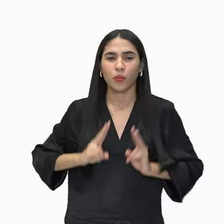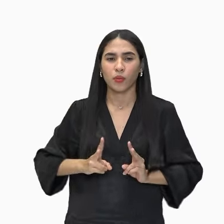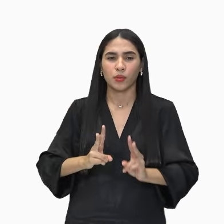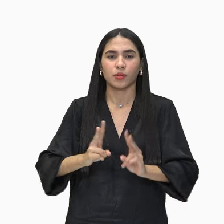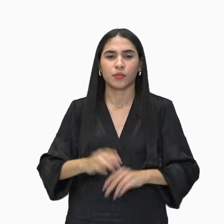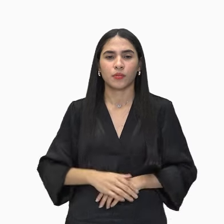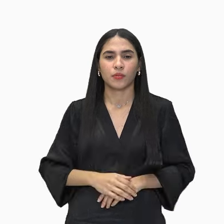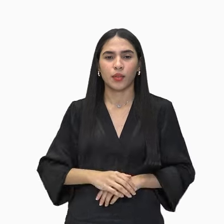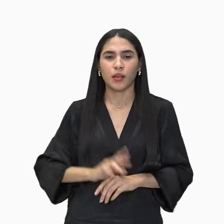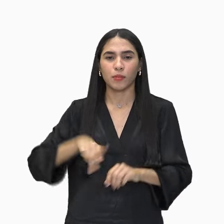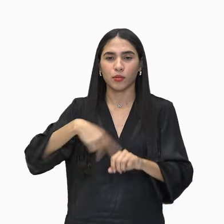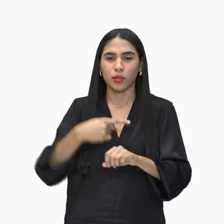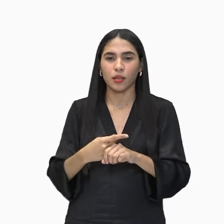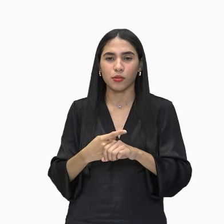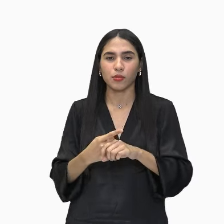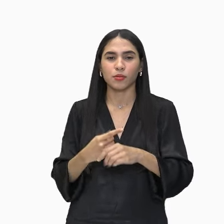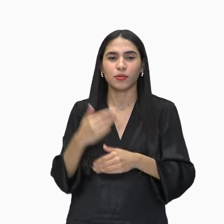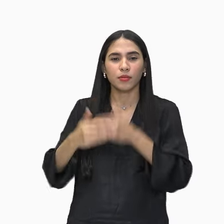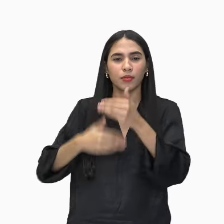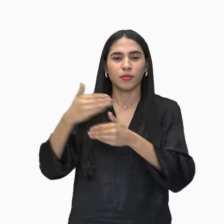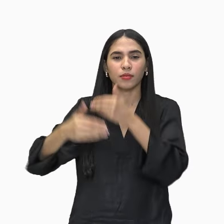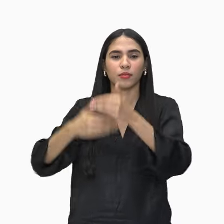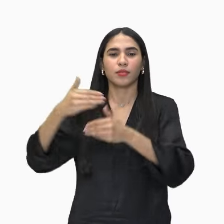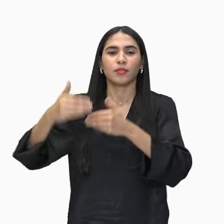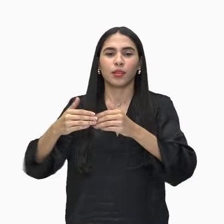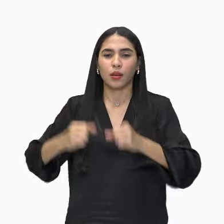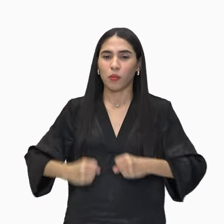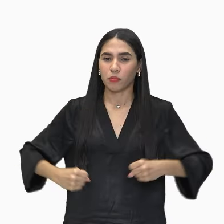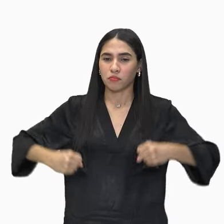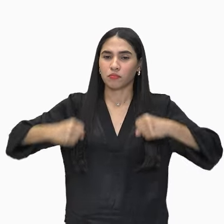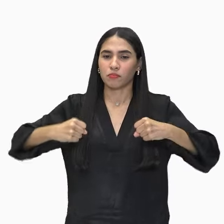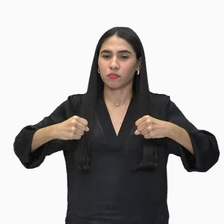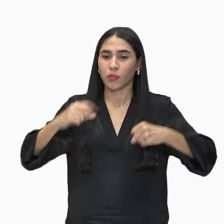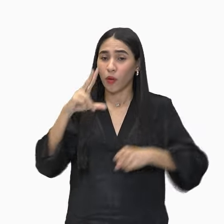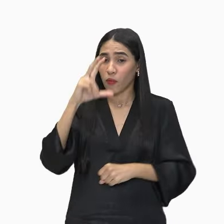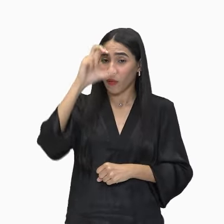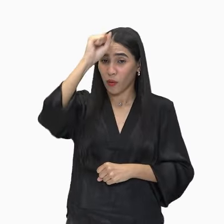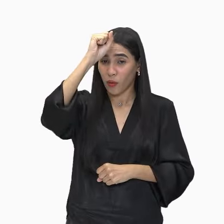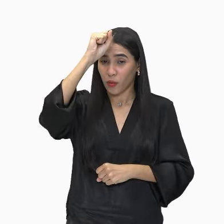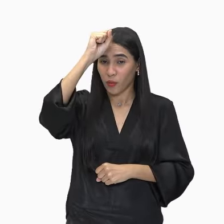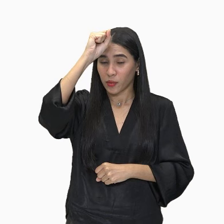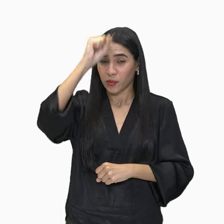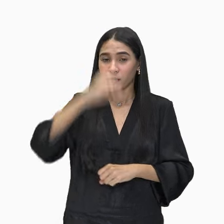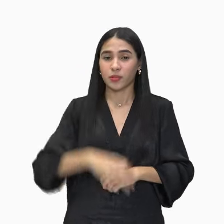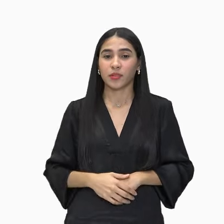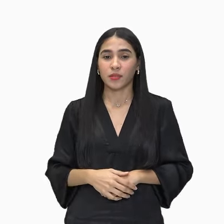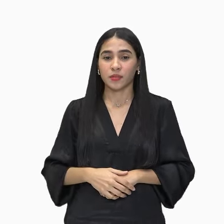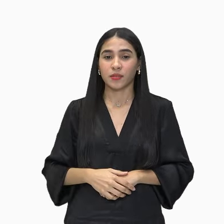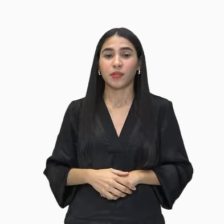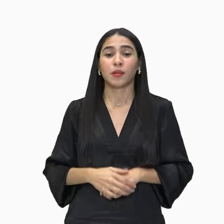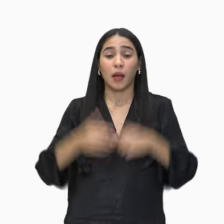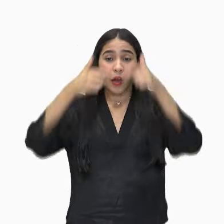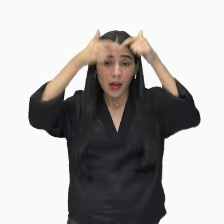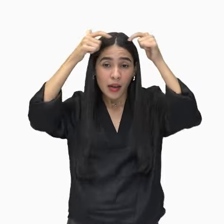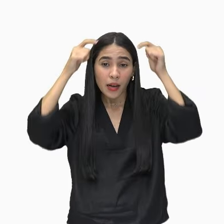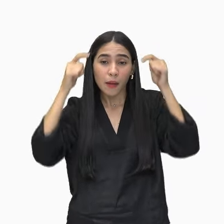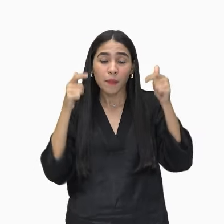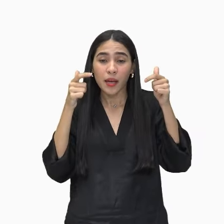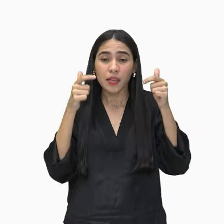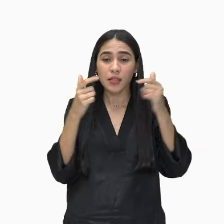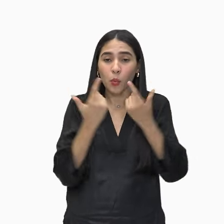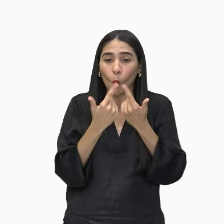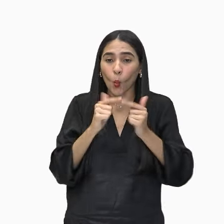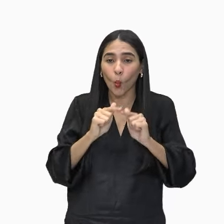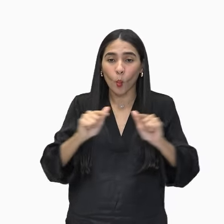desempenado, crescendo, fortificando e ficou do tamanho do homem caúdo. Porém a cabeça, não molhada,